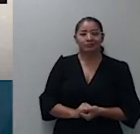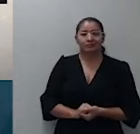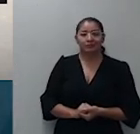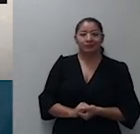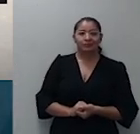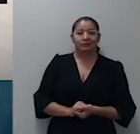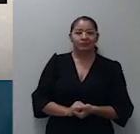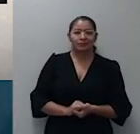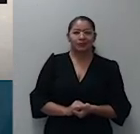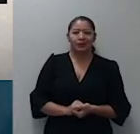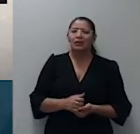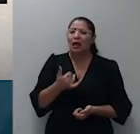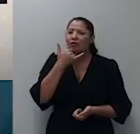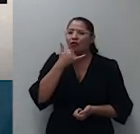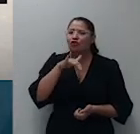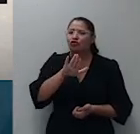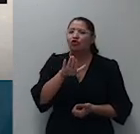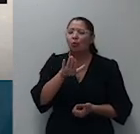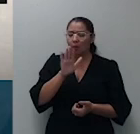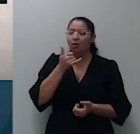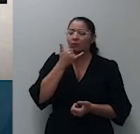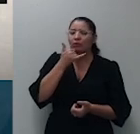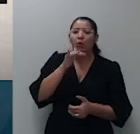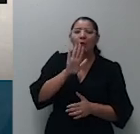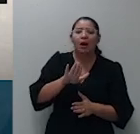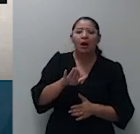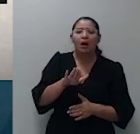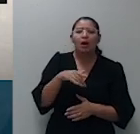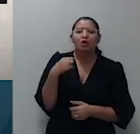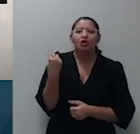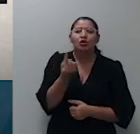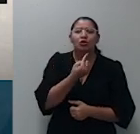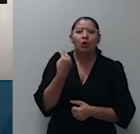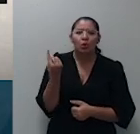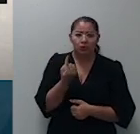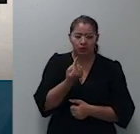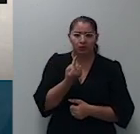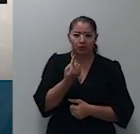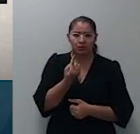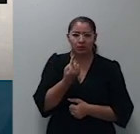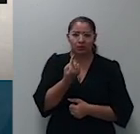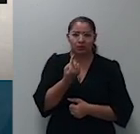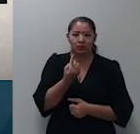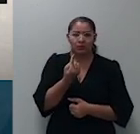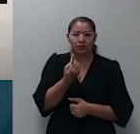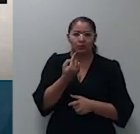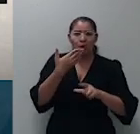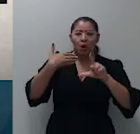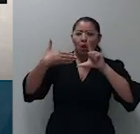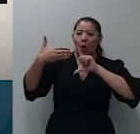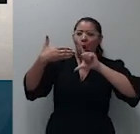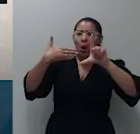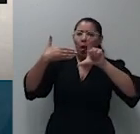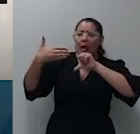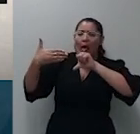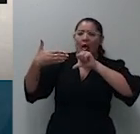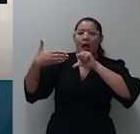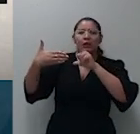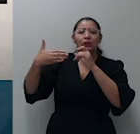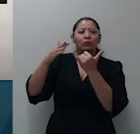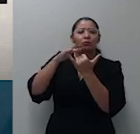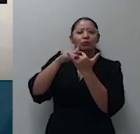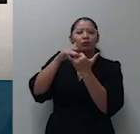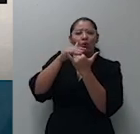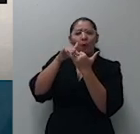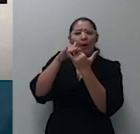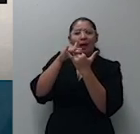desculpe interromper nossa sessão por transmissão do Youtube caiu caiu